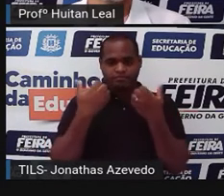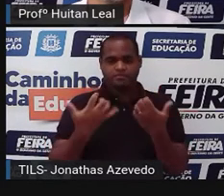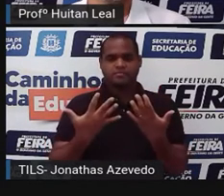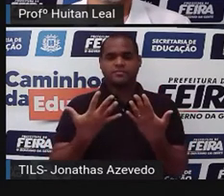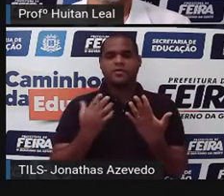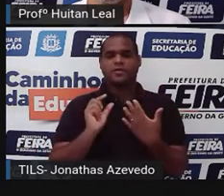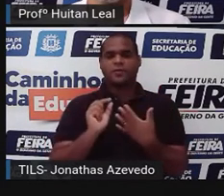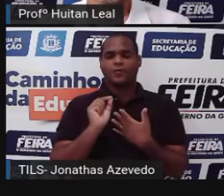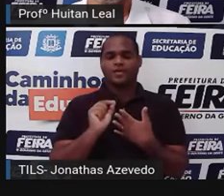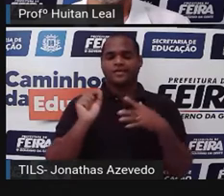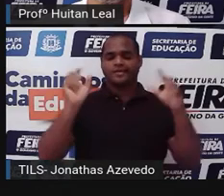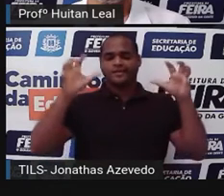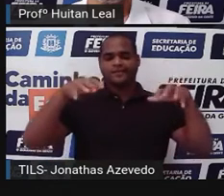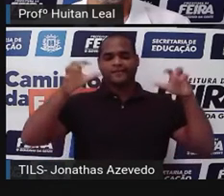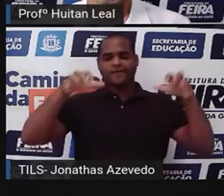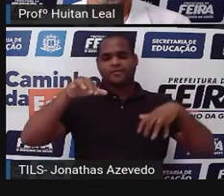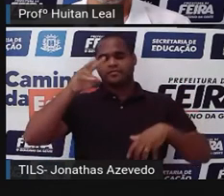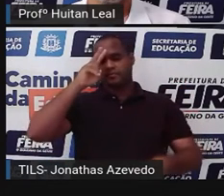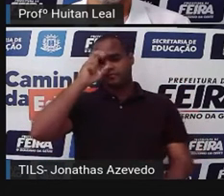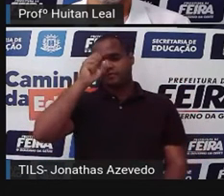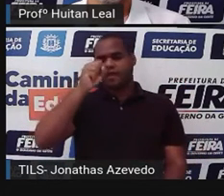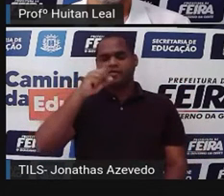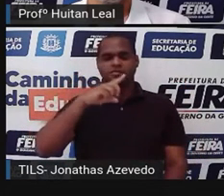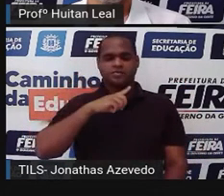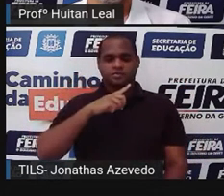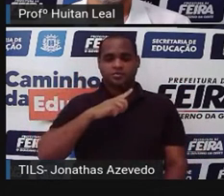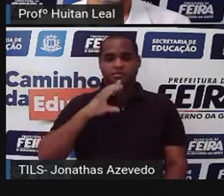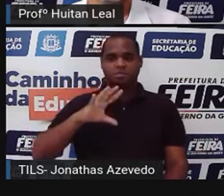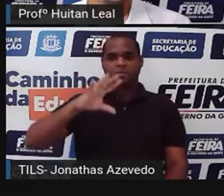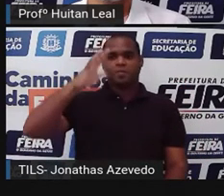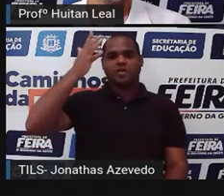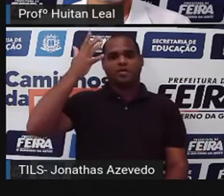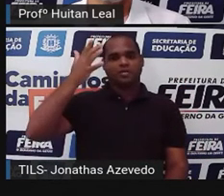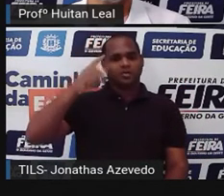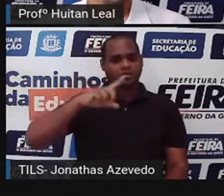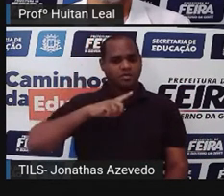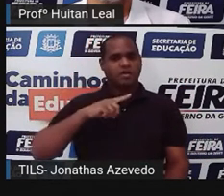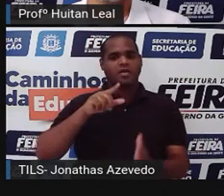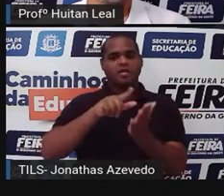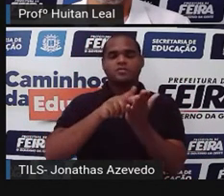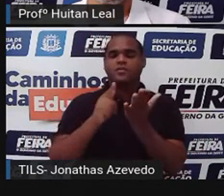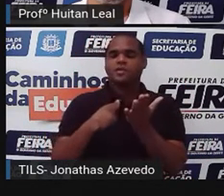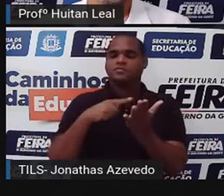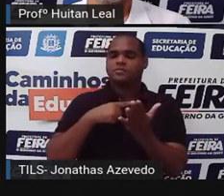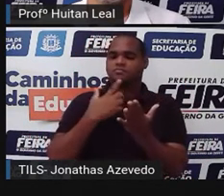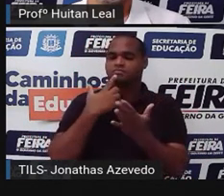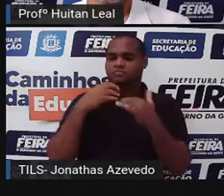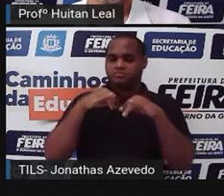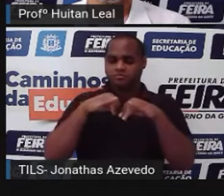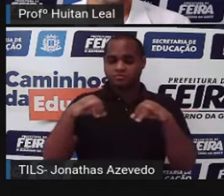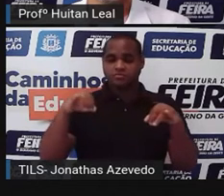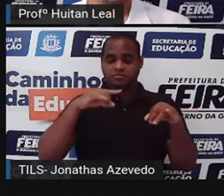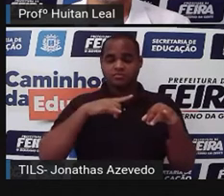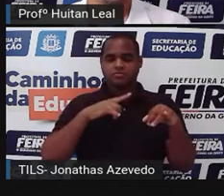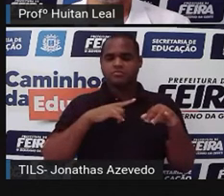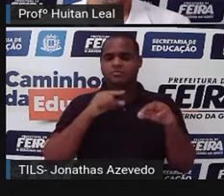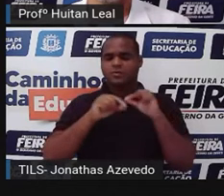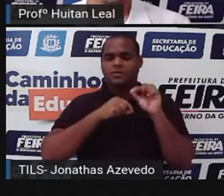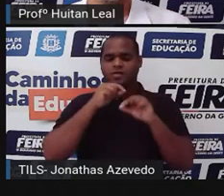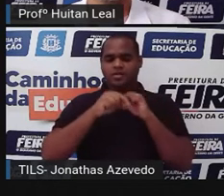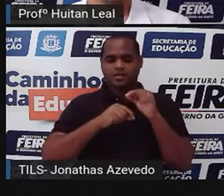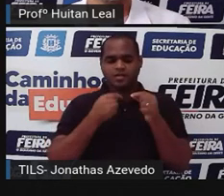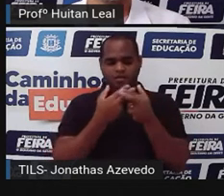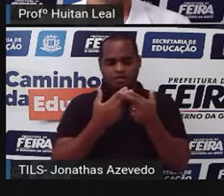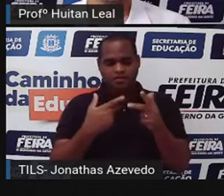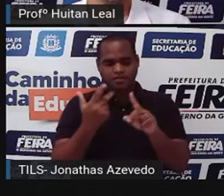tempestade que aconteceu, é lógico que o jornal que vai veicular a notícia, ele vai procurar